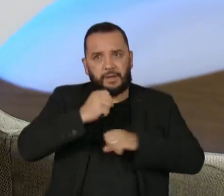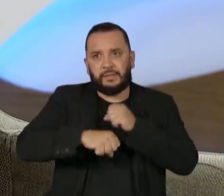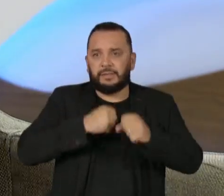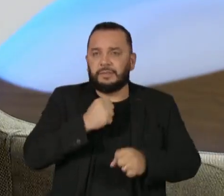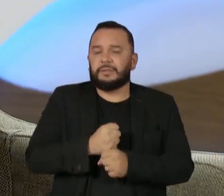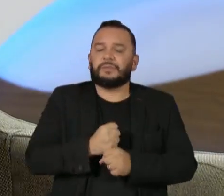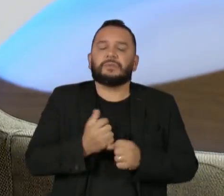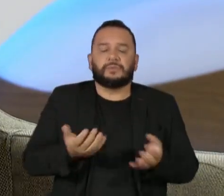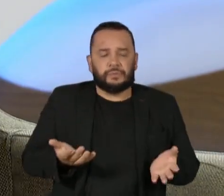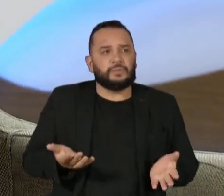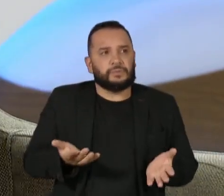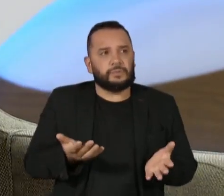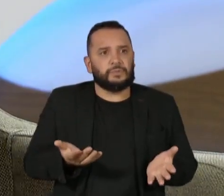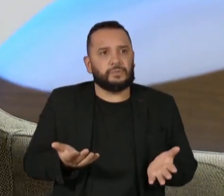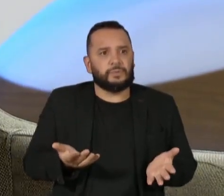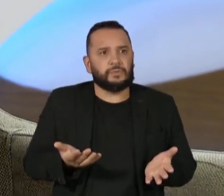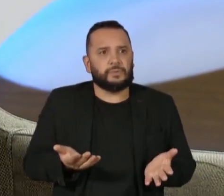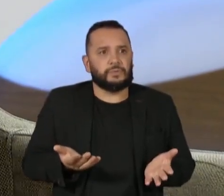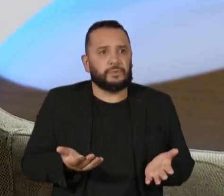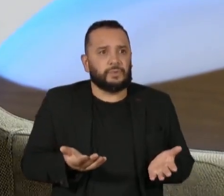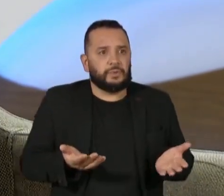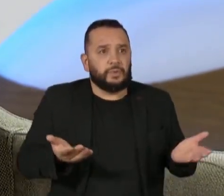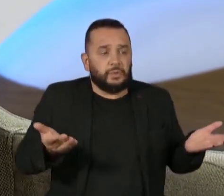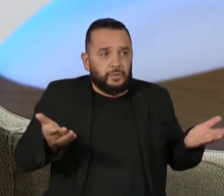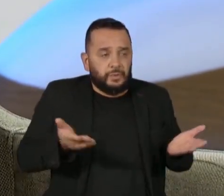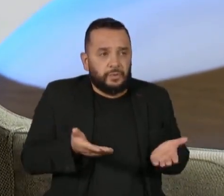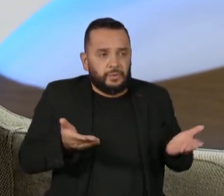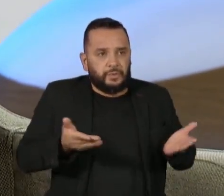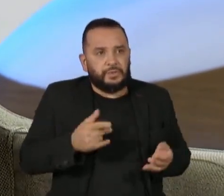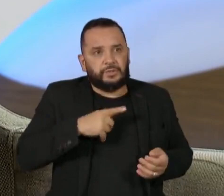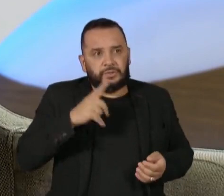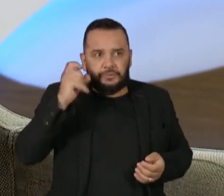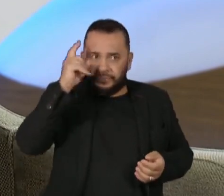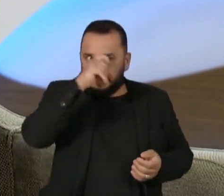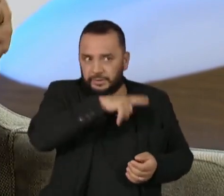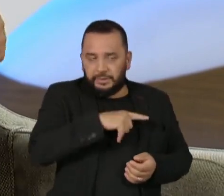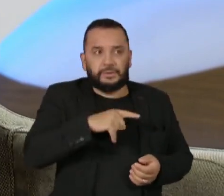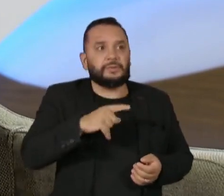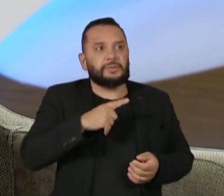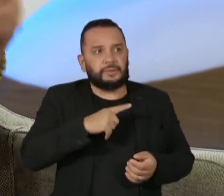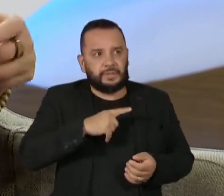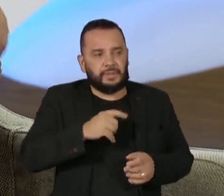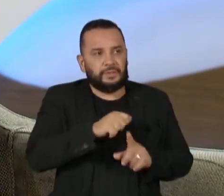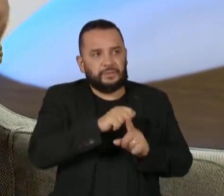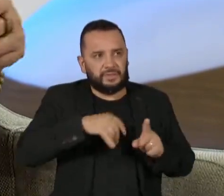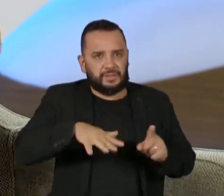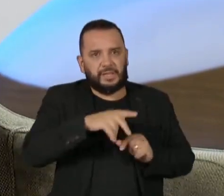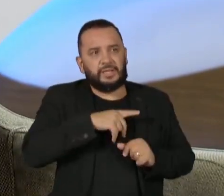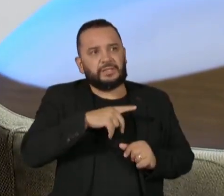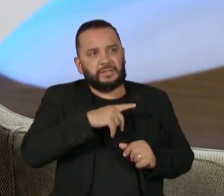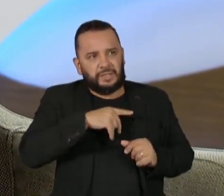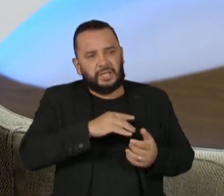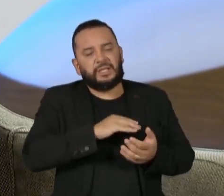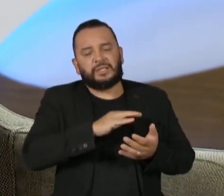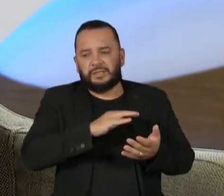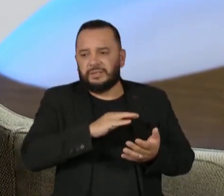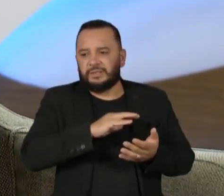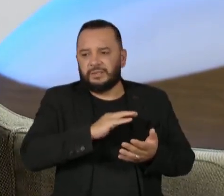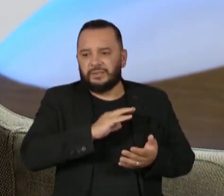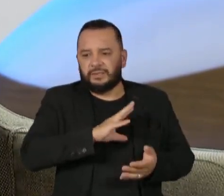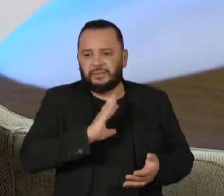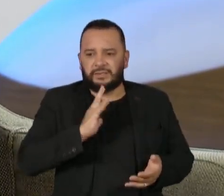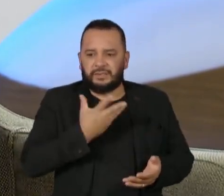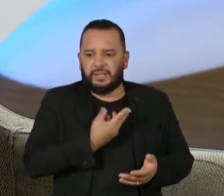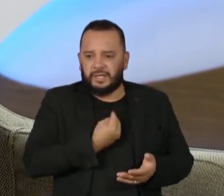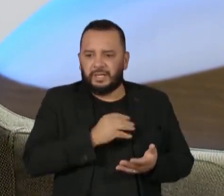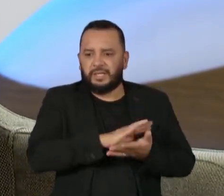Ainda é muito difícil, ainda vivemos uma situação de muita agressividade, assassinato e tal e tudo. Mas eu